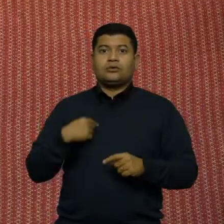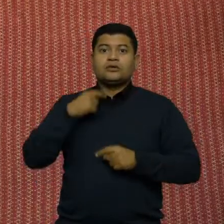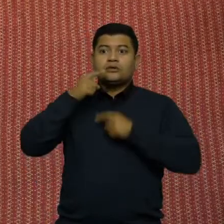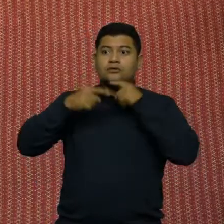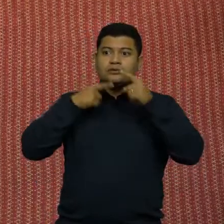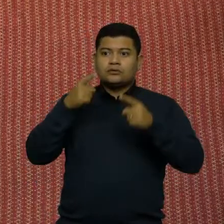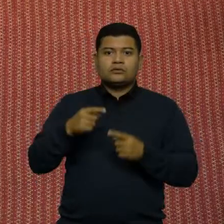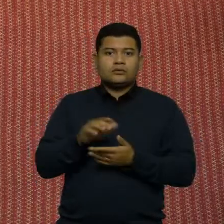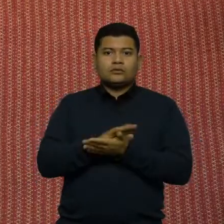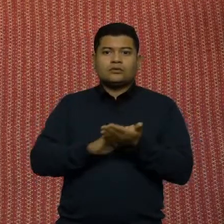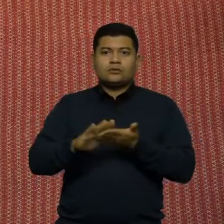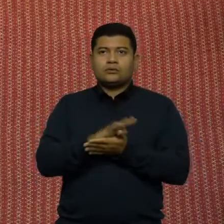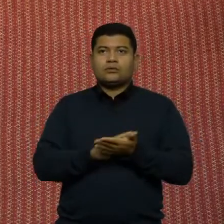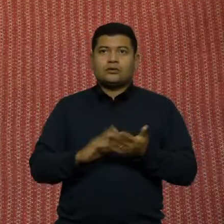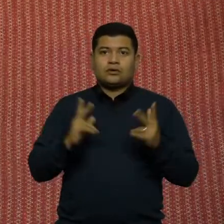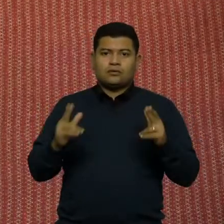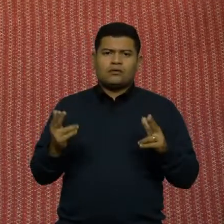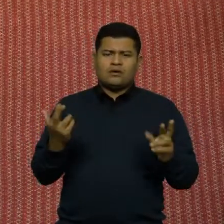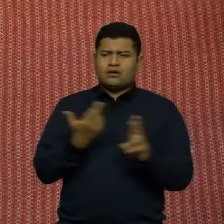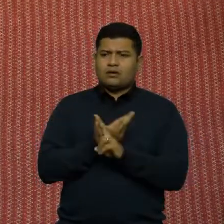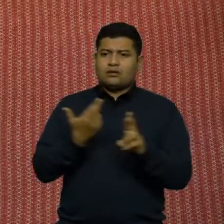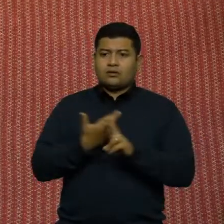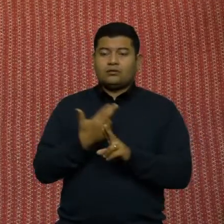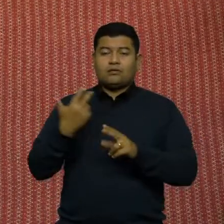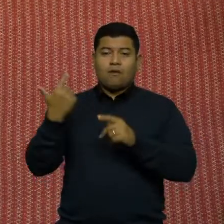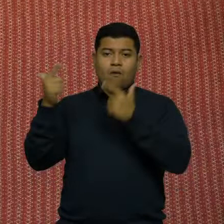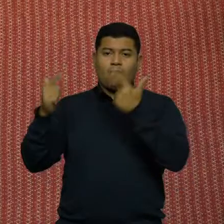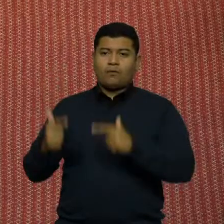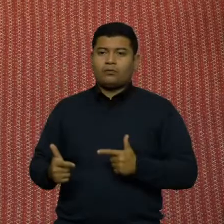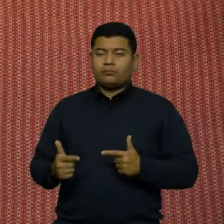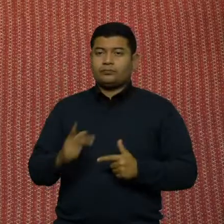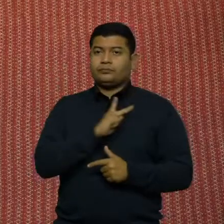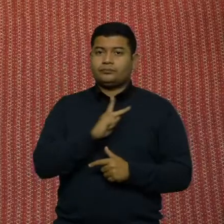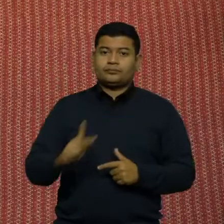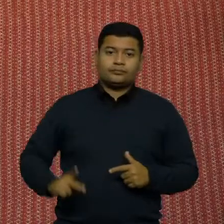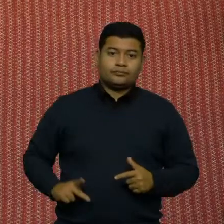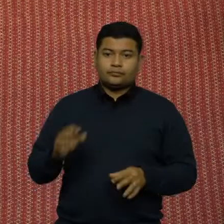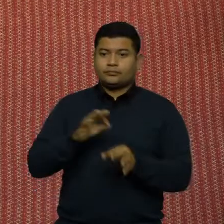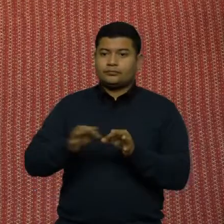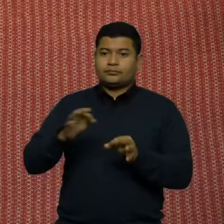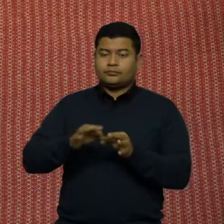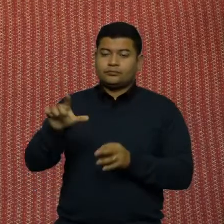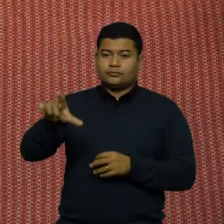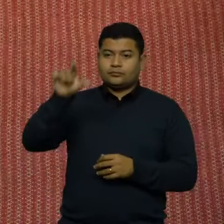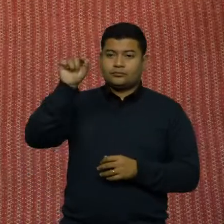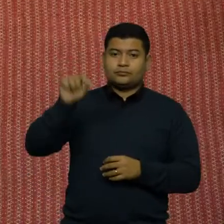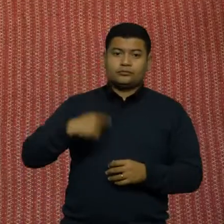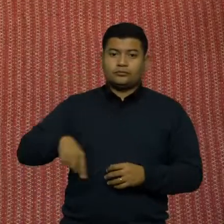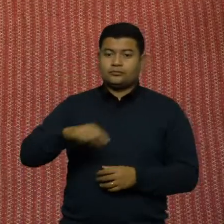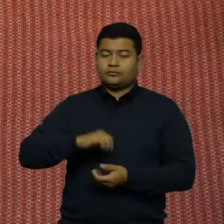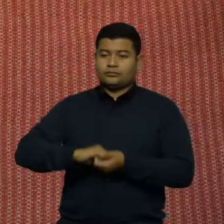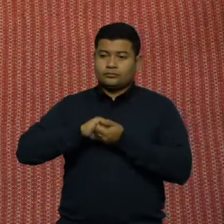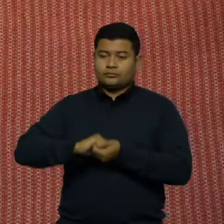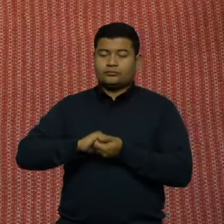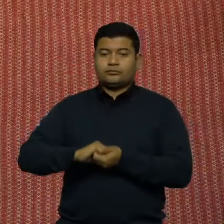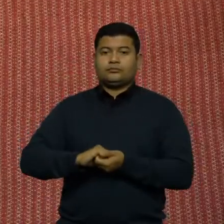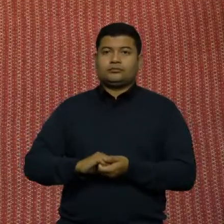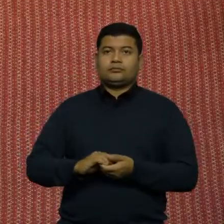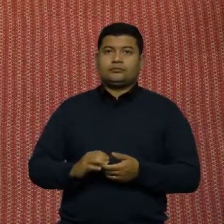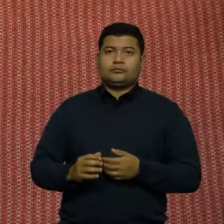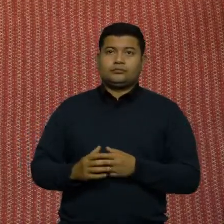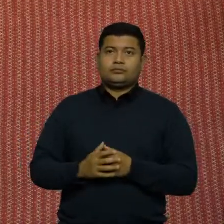como a gente faz em relação a tantos outros presidentes de entidades que são eleitos, nós aqui cumprimentamos muitas vezes. Então,